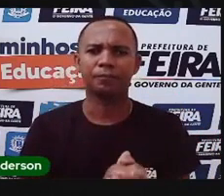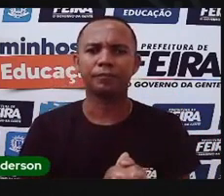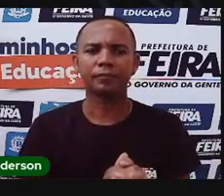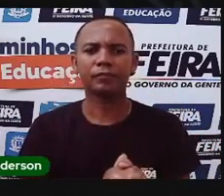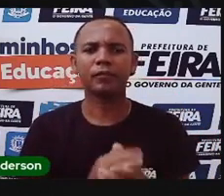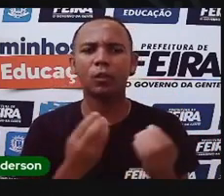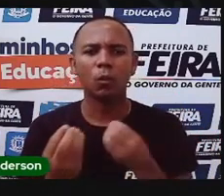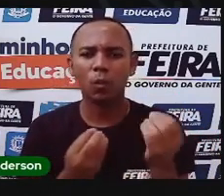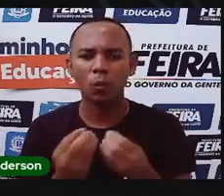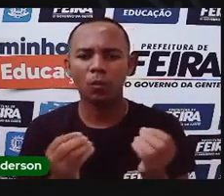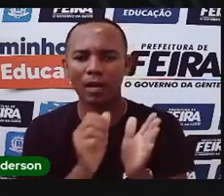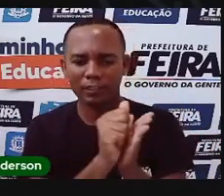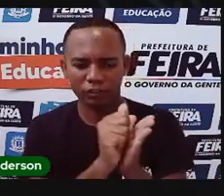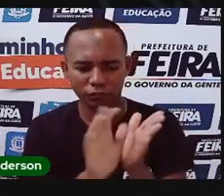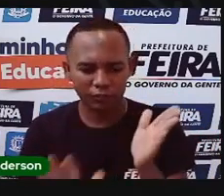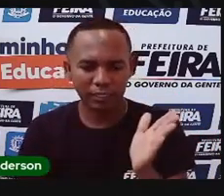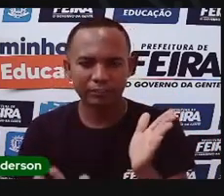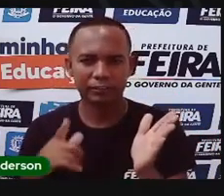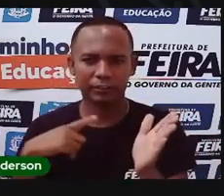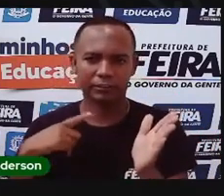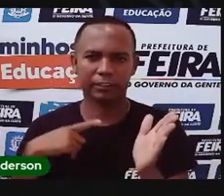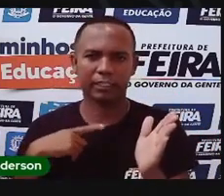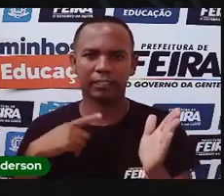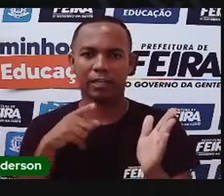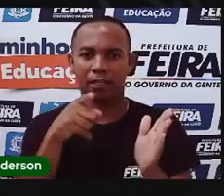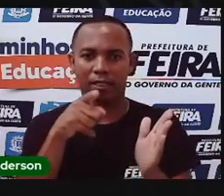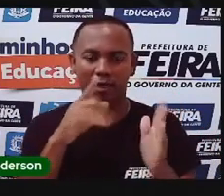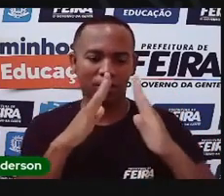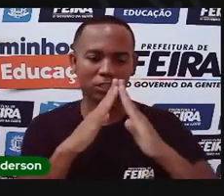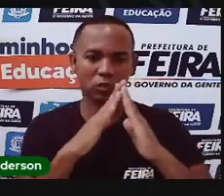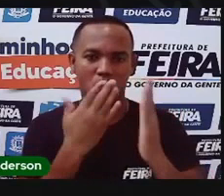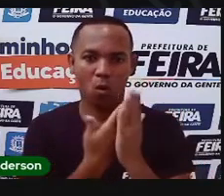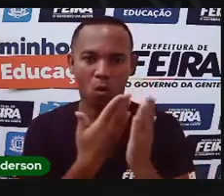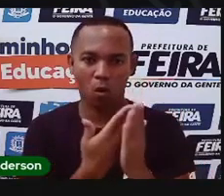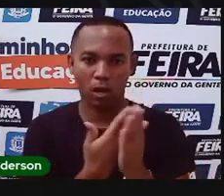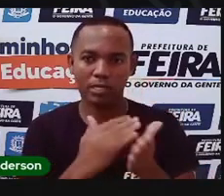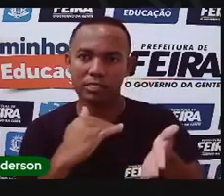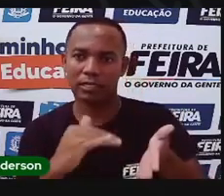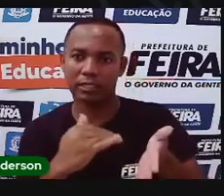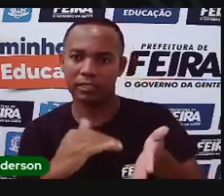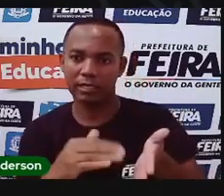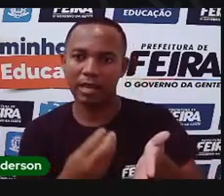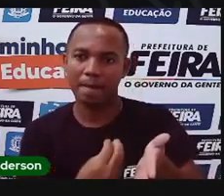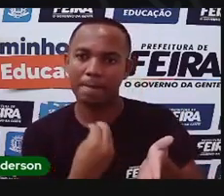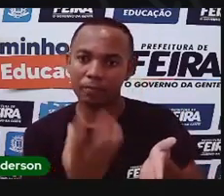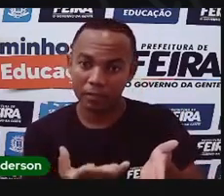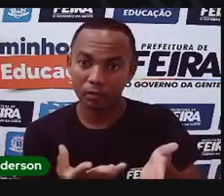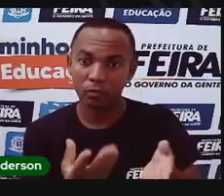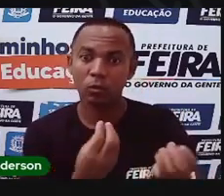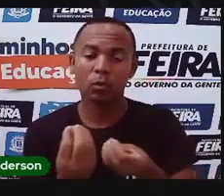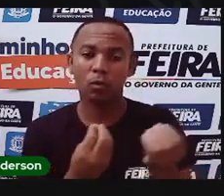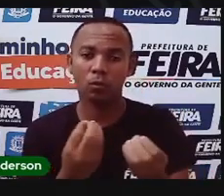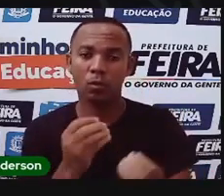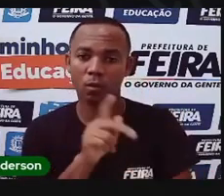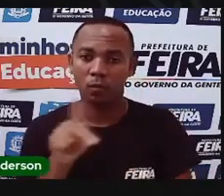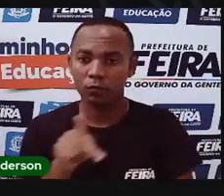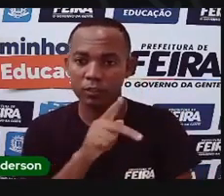você vai encontrar lá na sua escola. Você vai buscar a atividade que a Seduc deixou disponibilizada lá para vocês. A prova